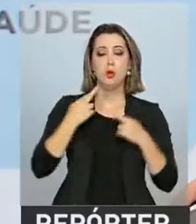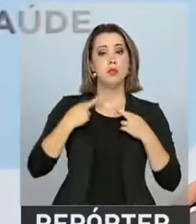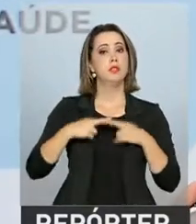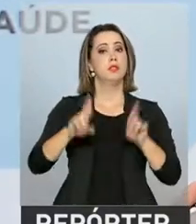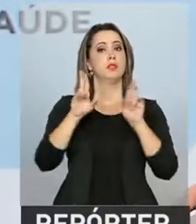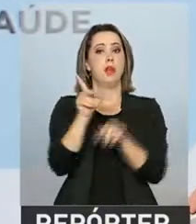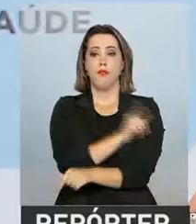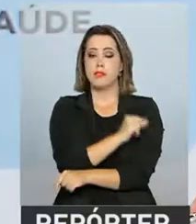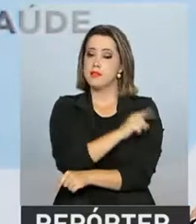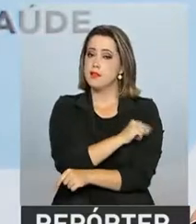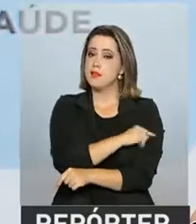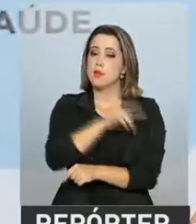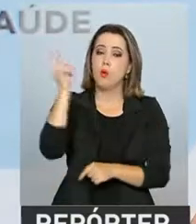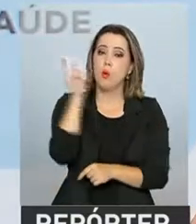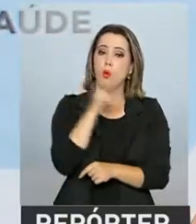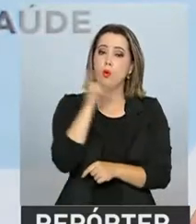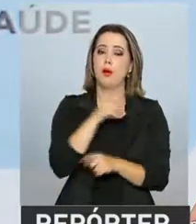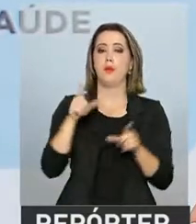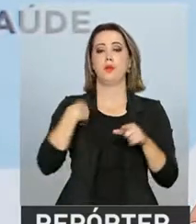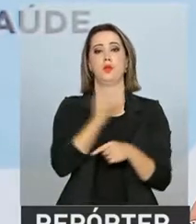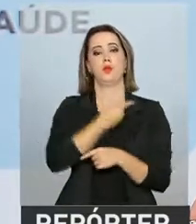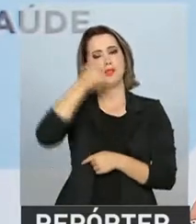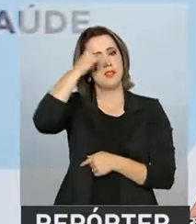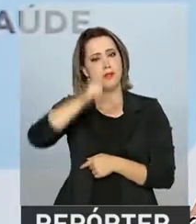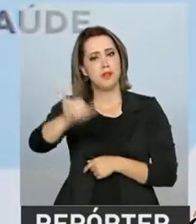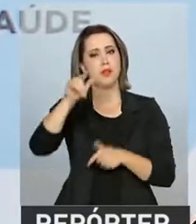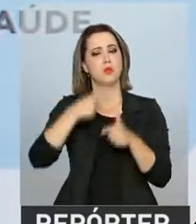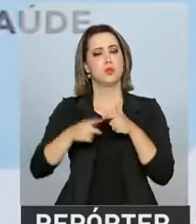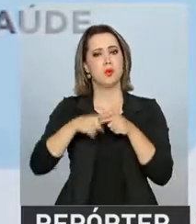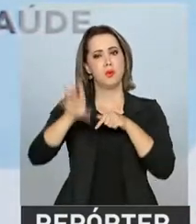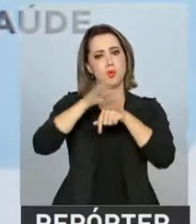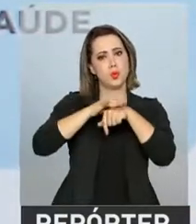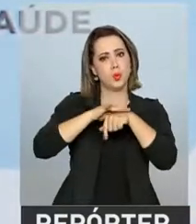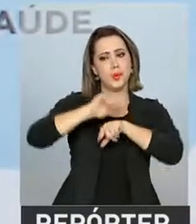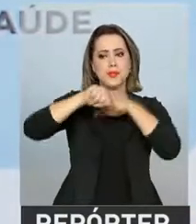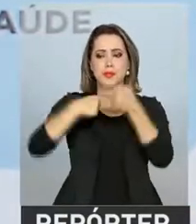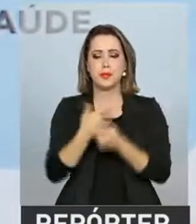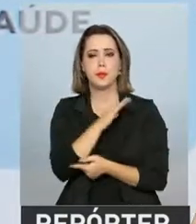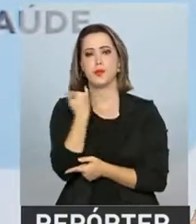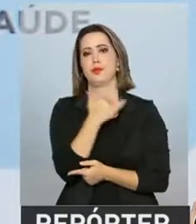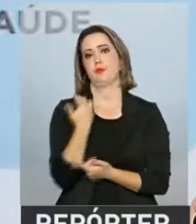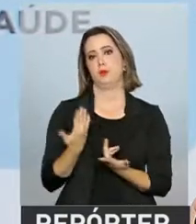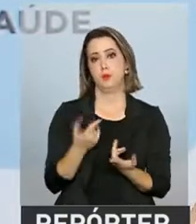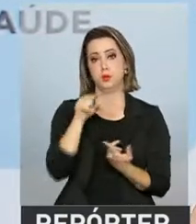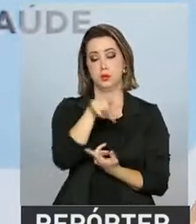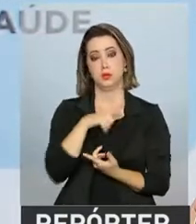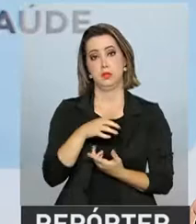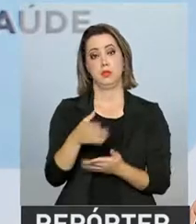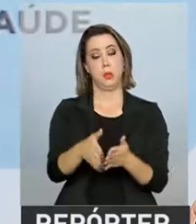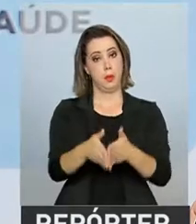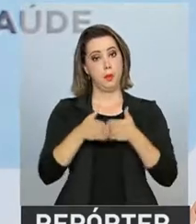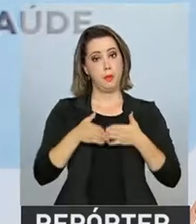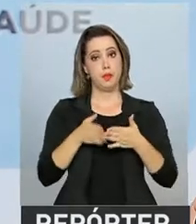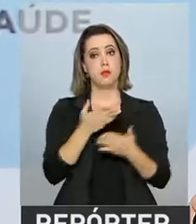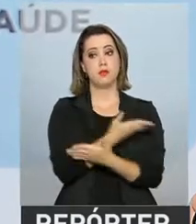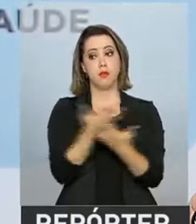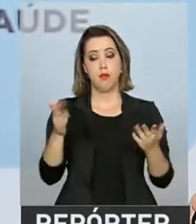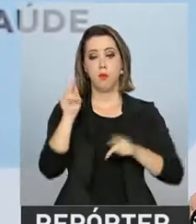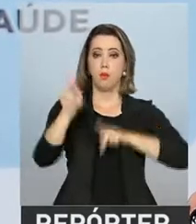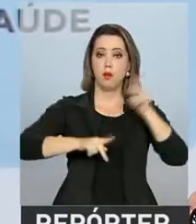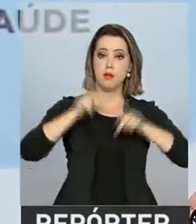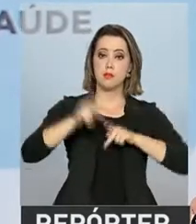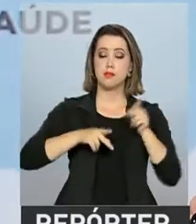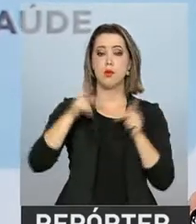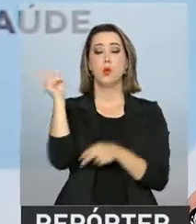evitemos o número de casos e consequentemente o número de óbitos que é proporcional. Então eu peço à população que o